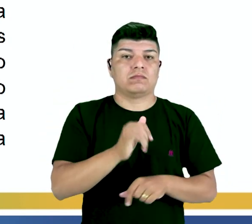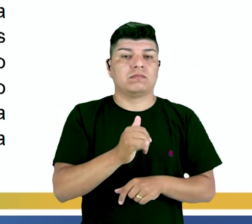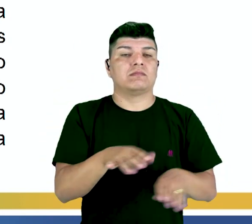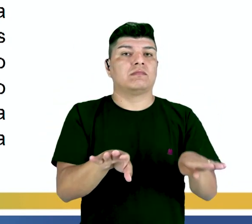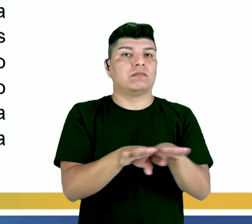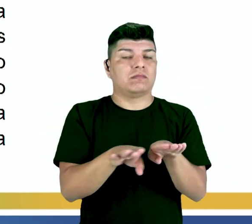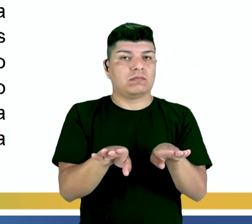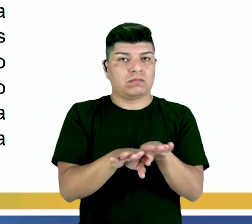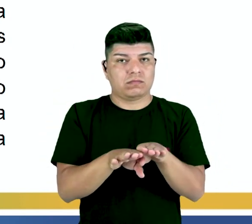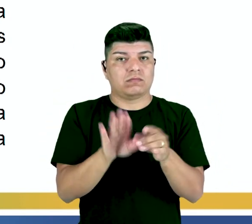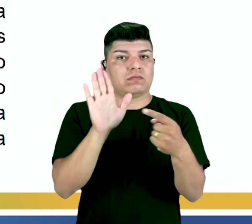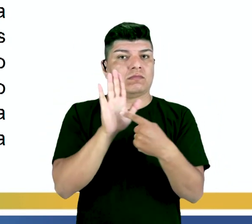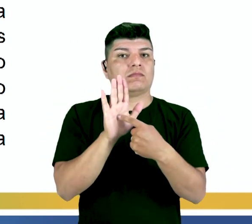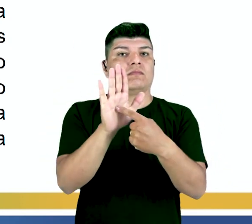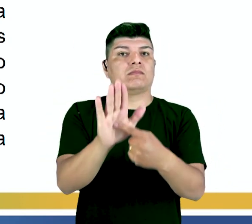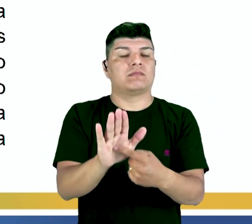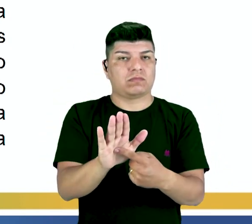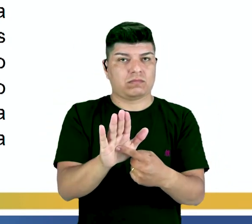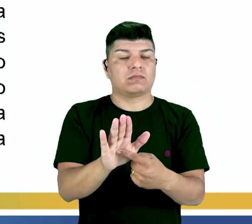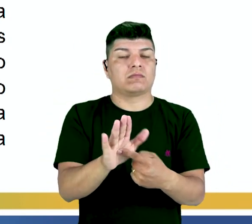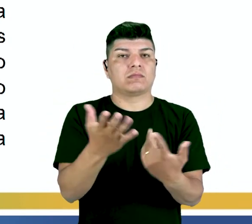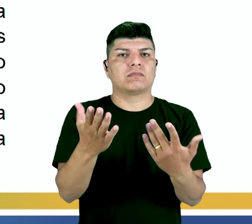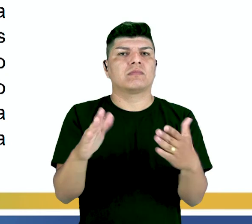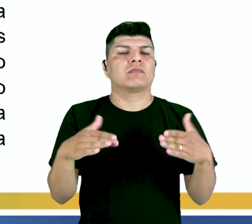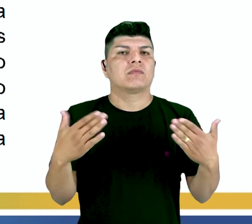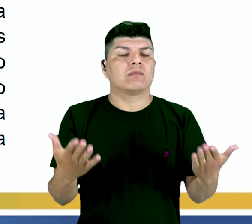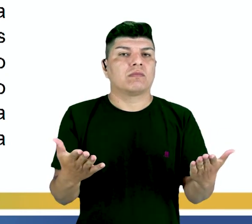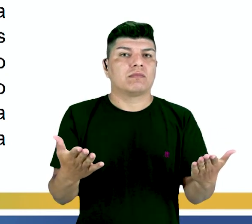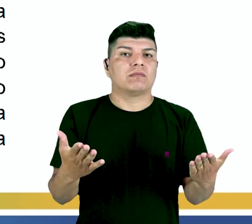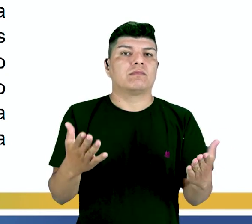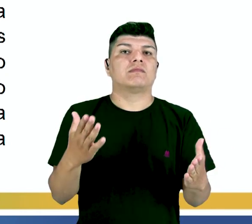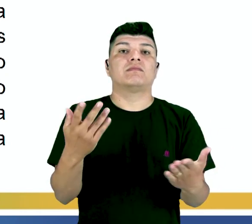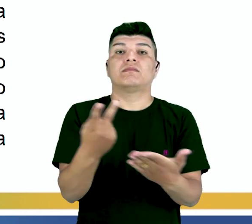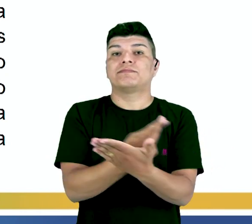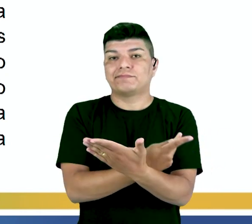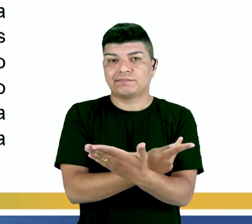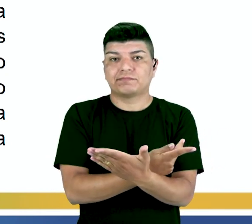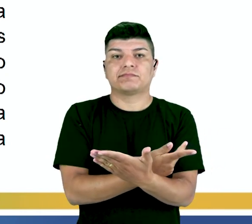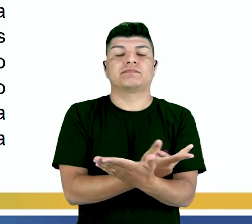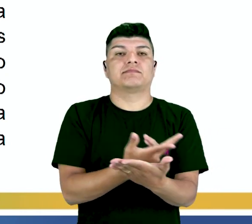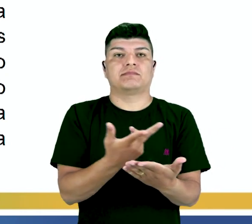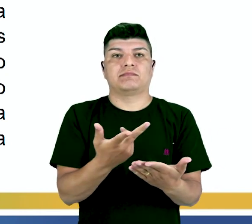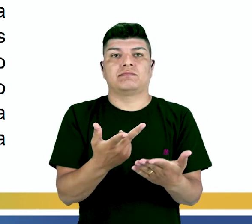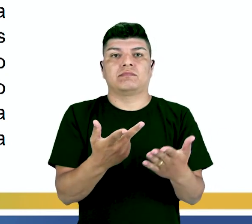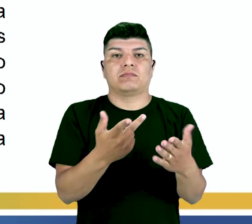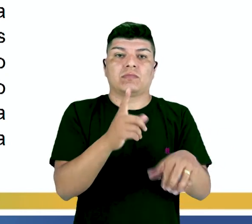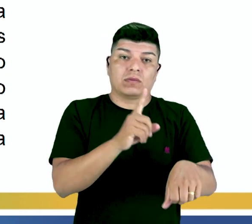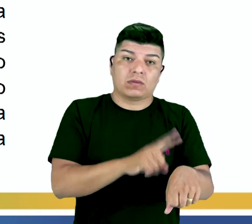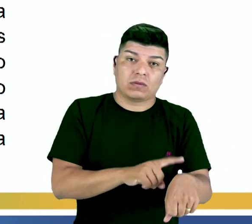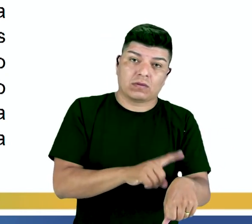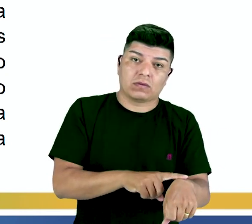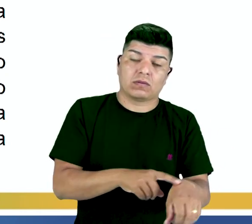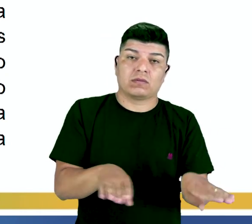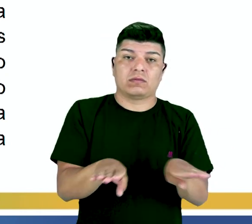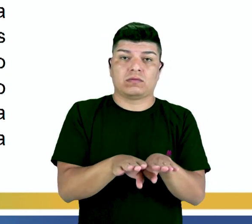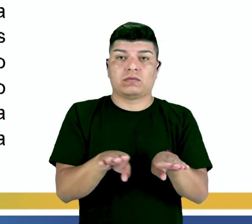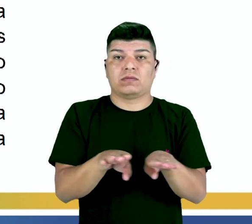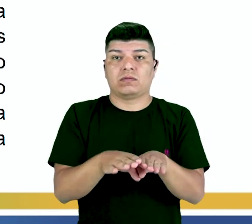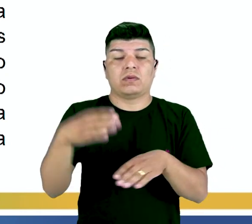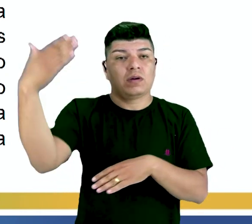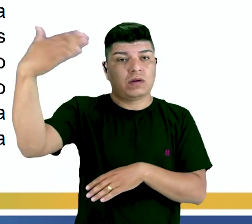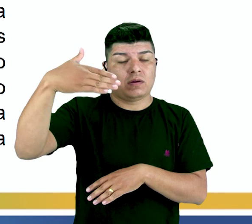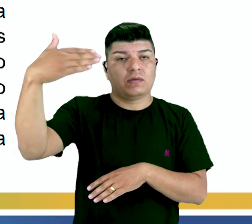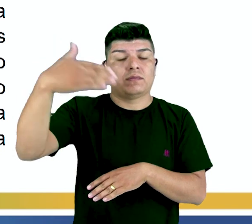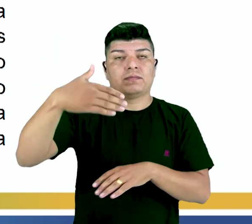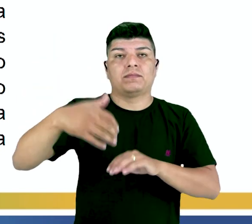e informando quando determinado ato ele aconteceu, bem como a sua duração e até mesmo a frequência